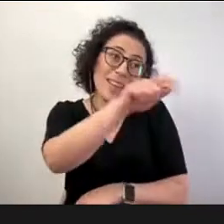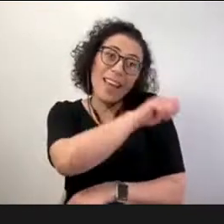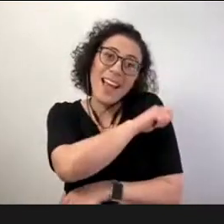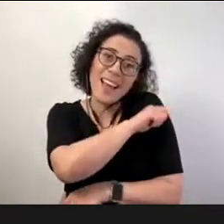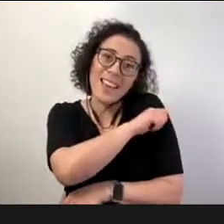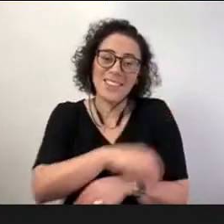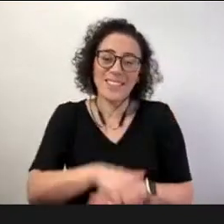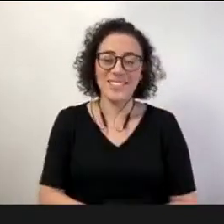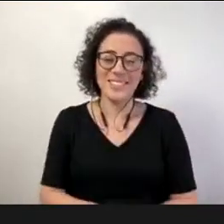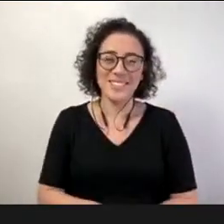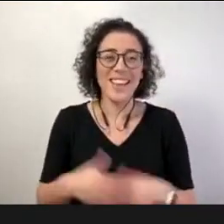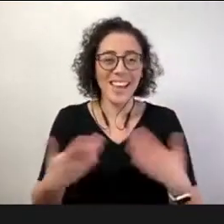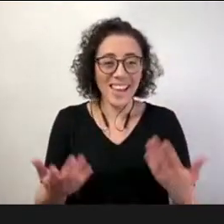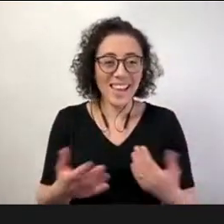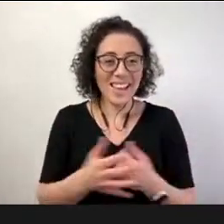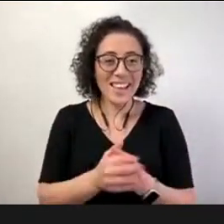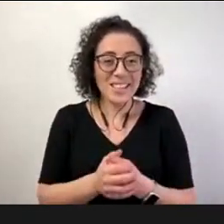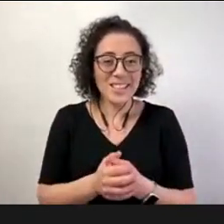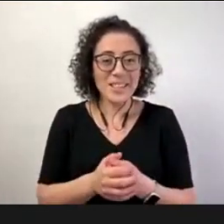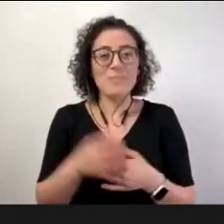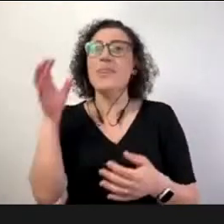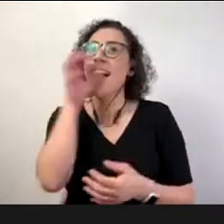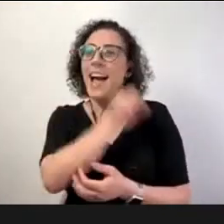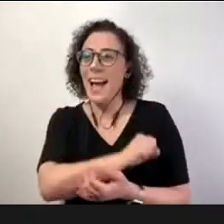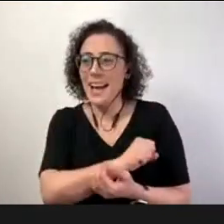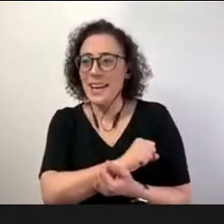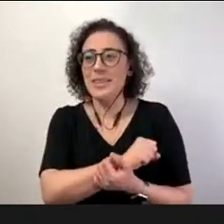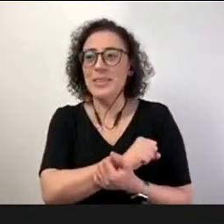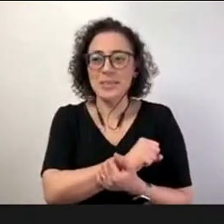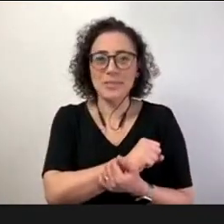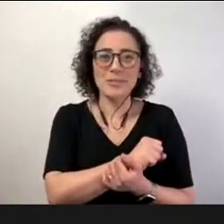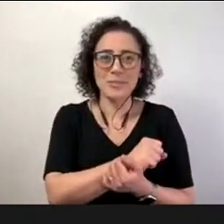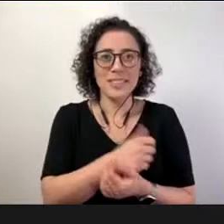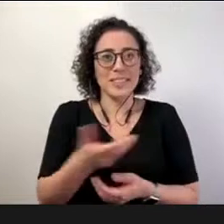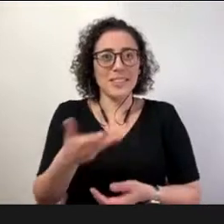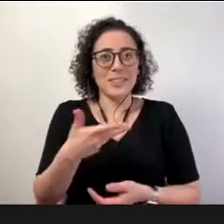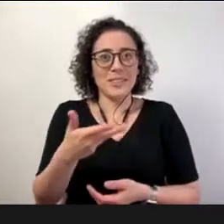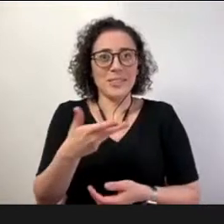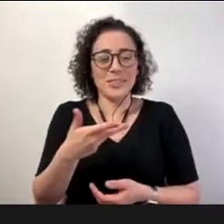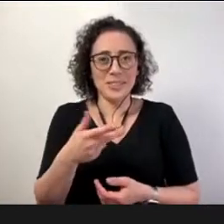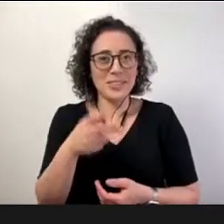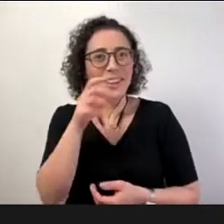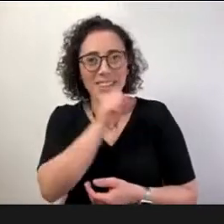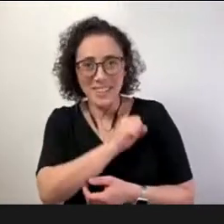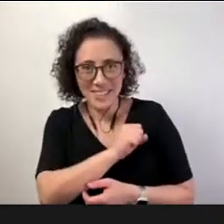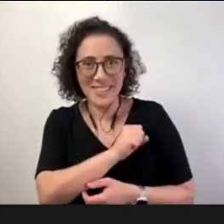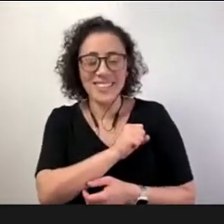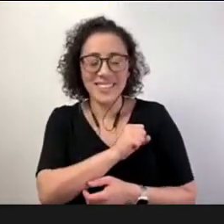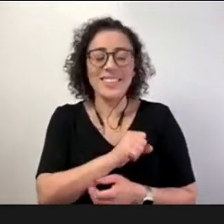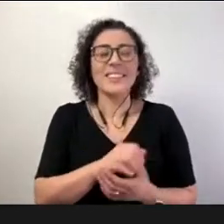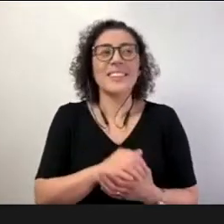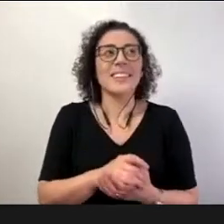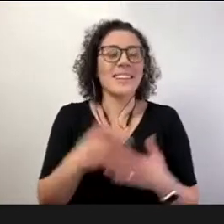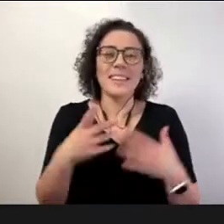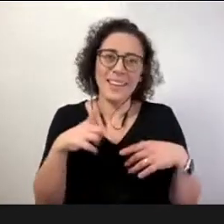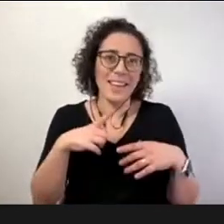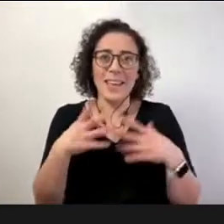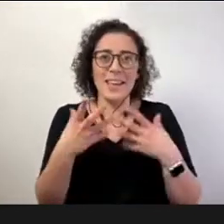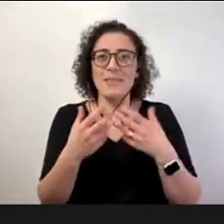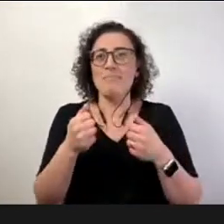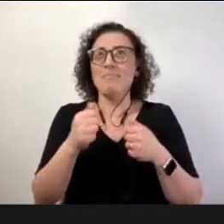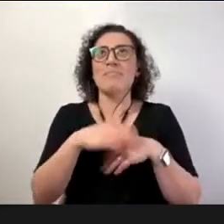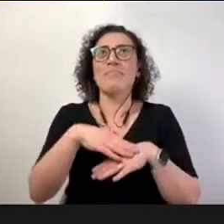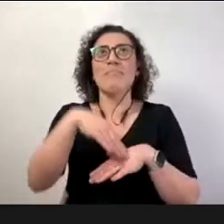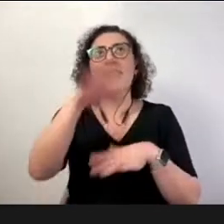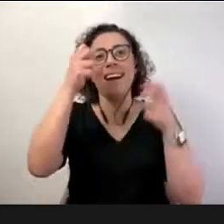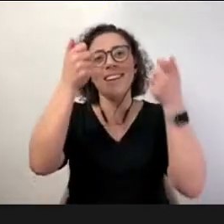passando aí por um contorno um contexto emergente urgente acho que tem de fato várias urgências colocadas aí eu